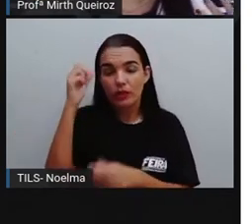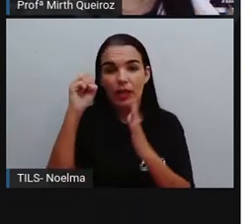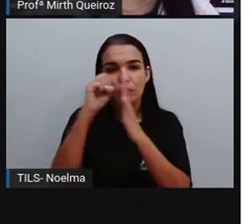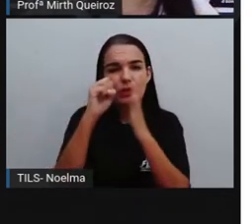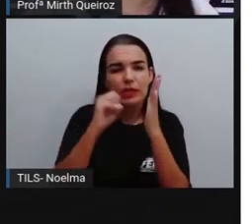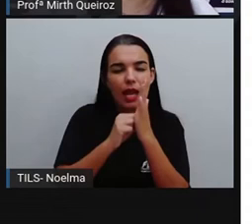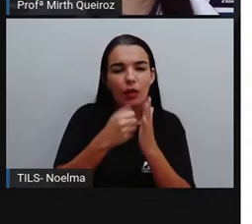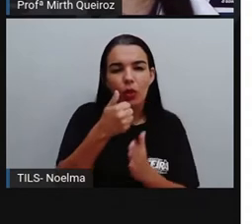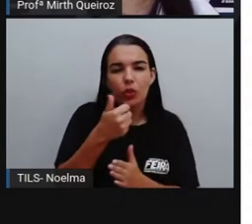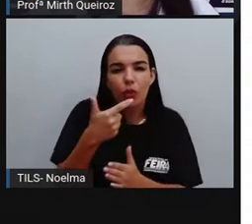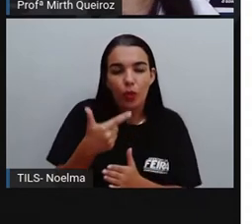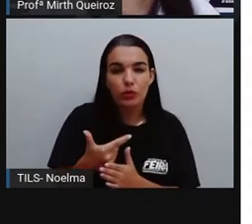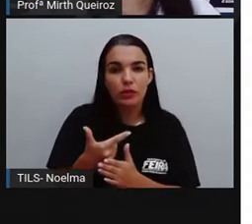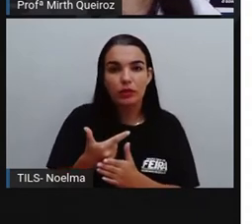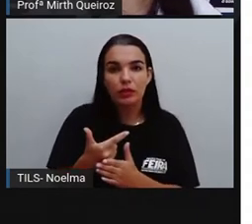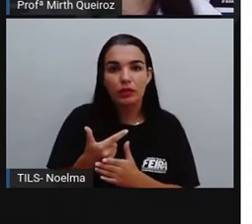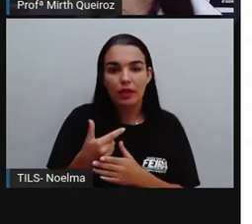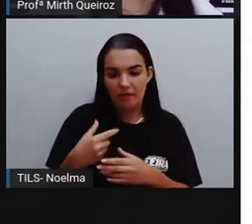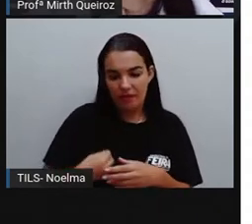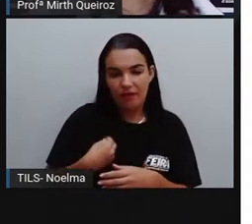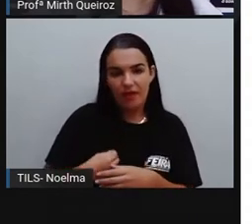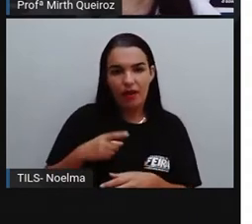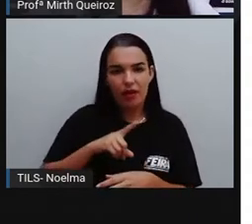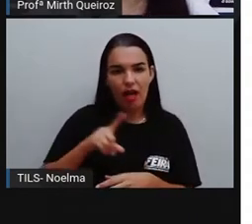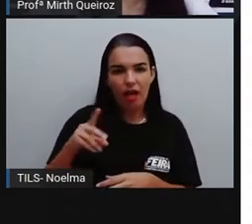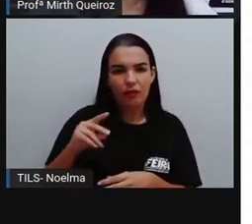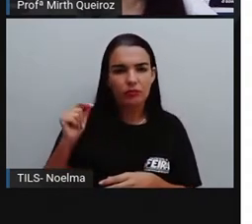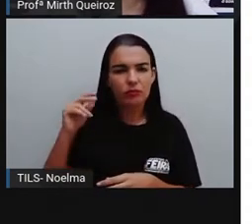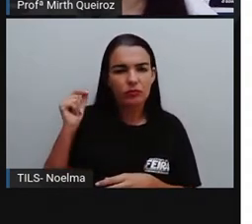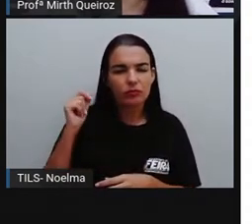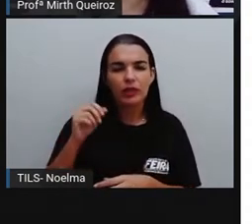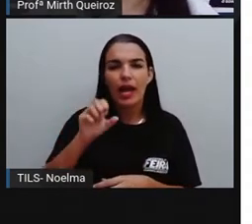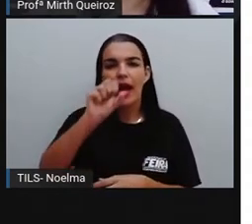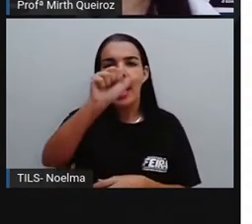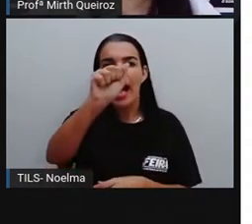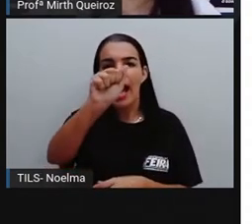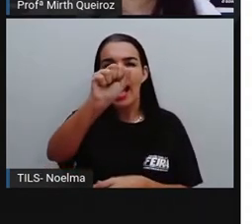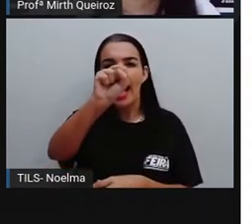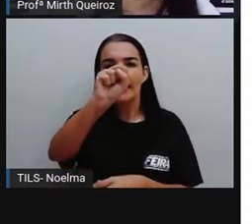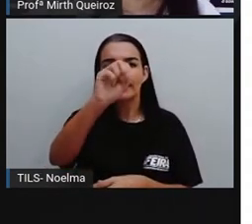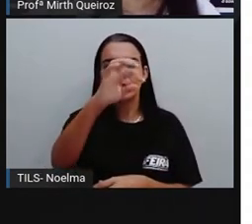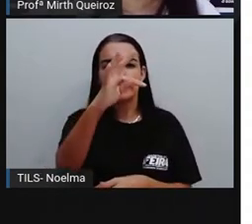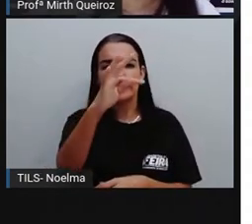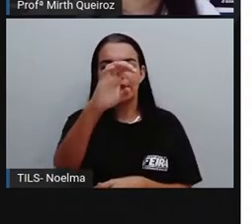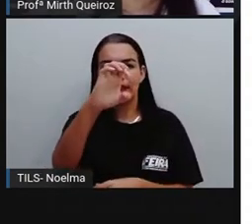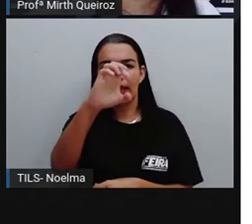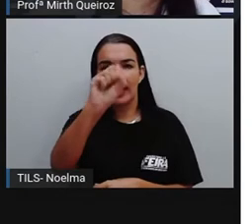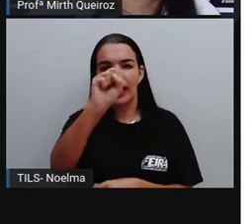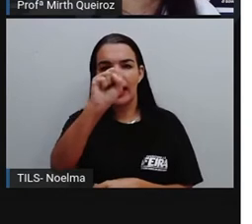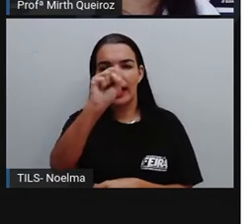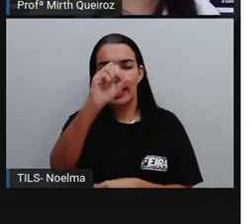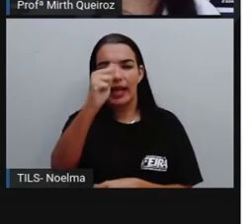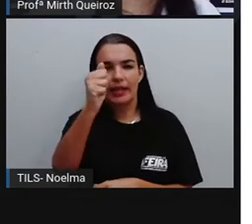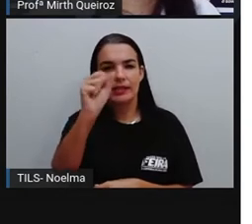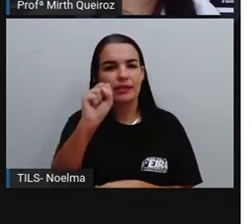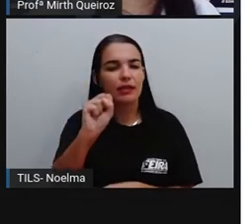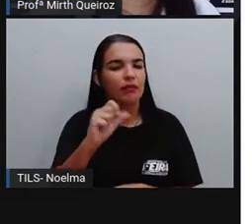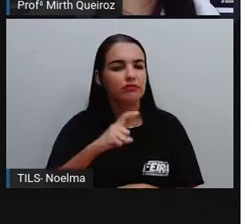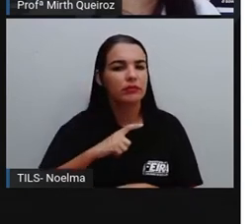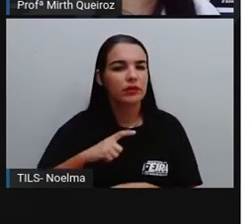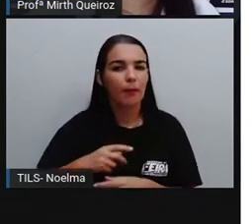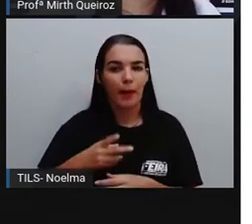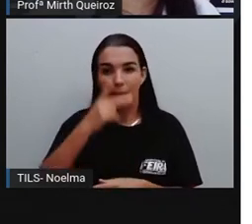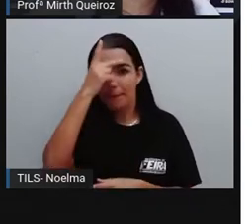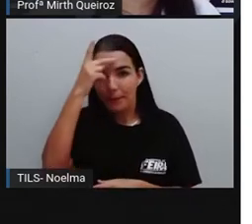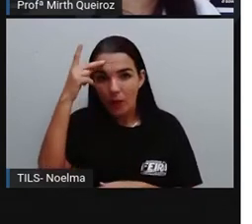O cacau, né? Que faz também o chocolate, Além dessas sementes de cacau, que serviam